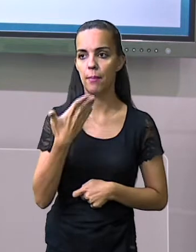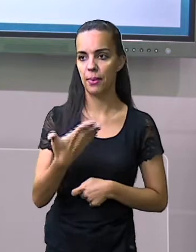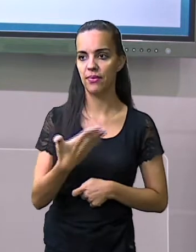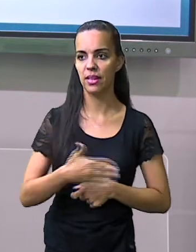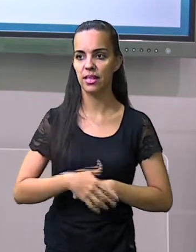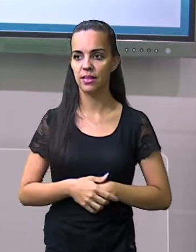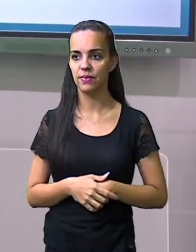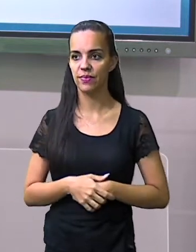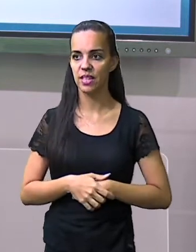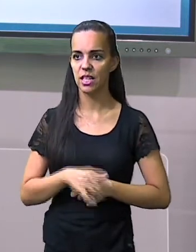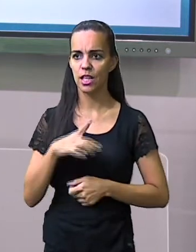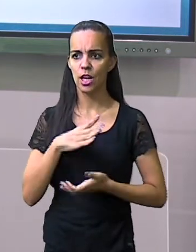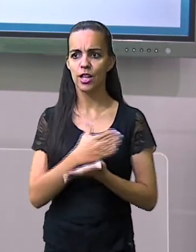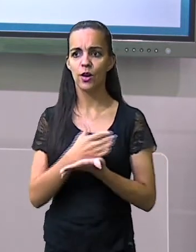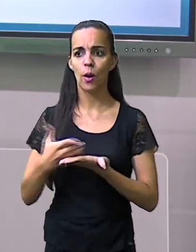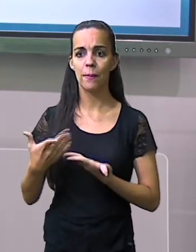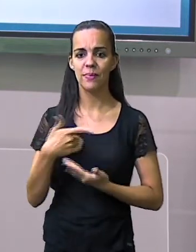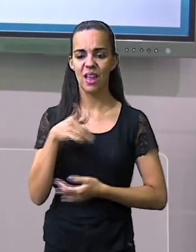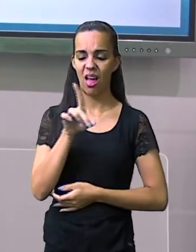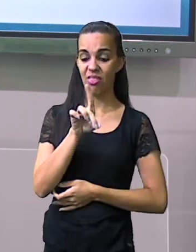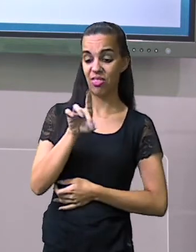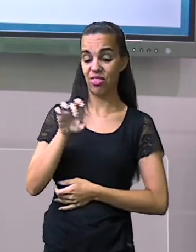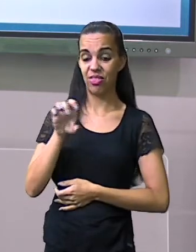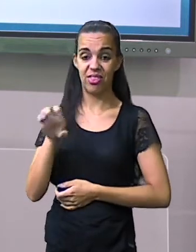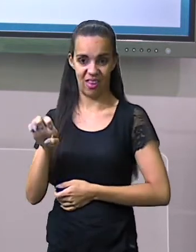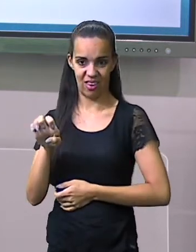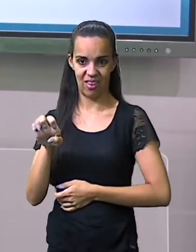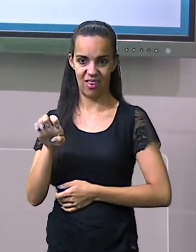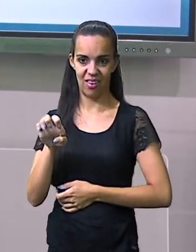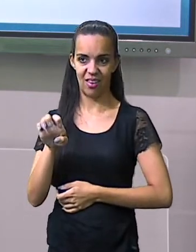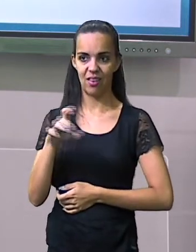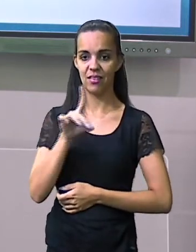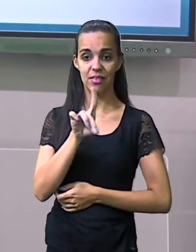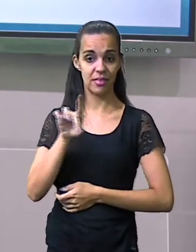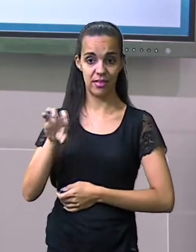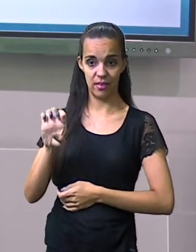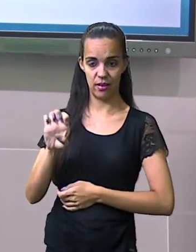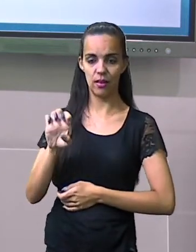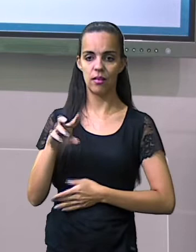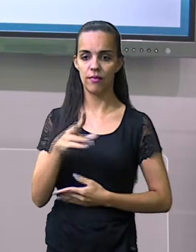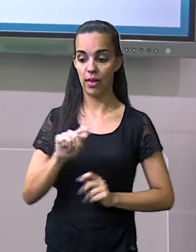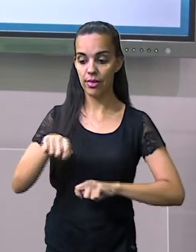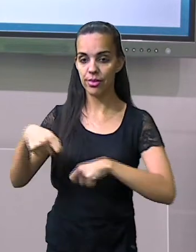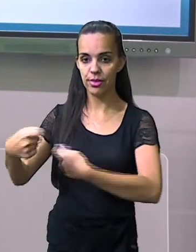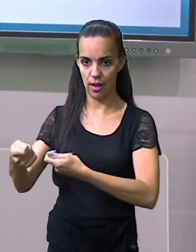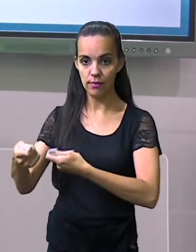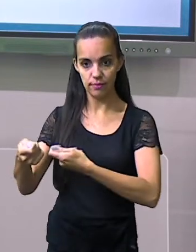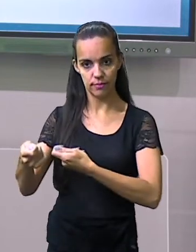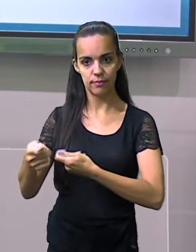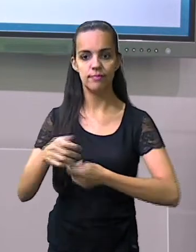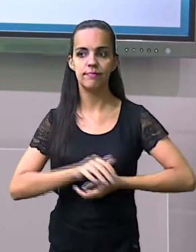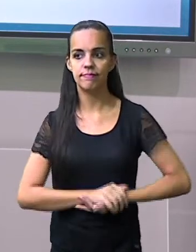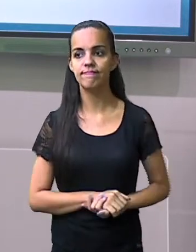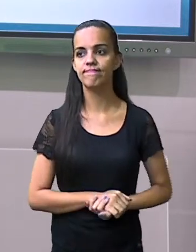D-A-Preferência, olha, D-E, D-E, a sílaba D-E, ok? Temos aqui,